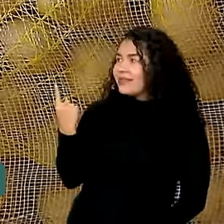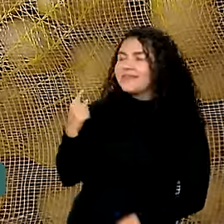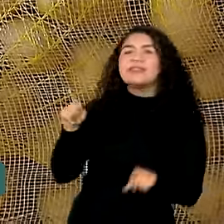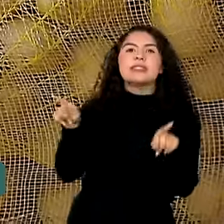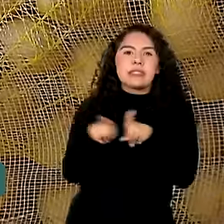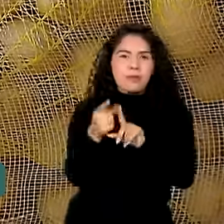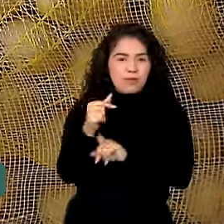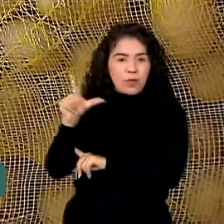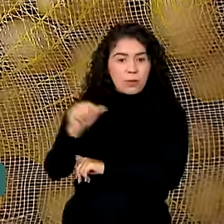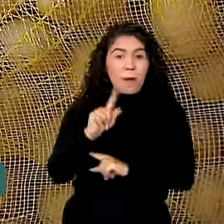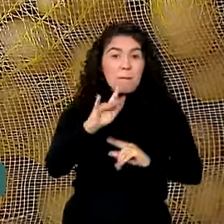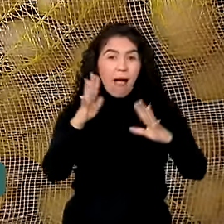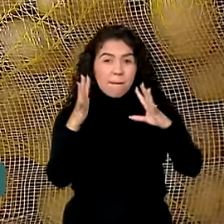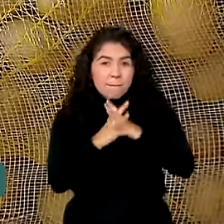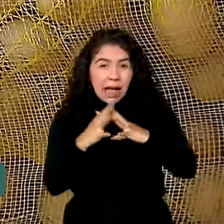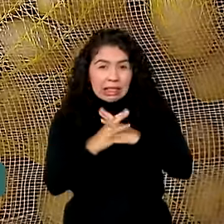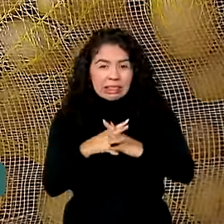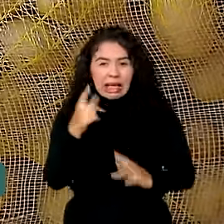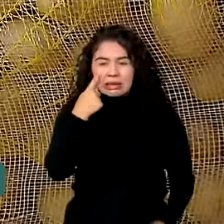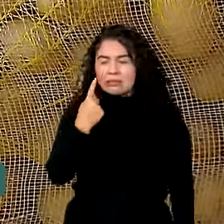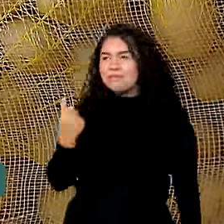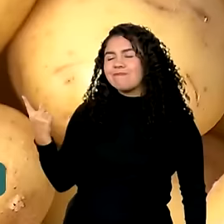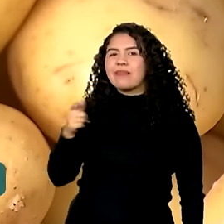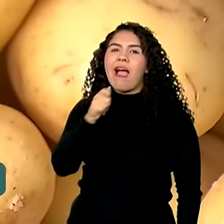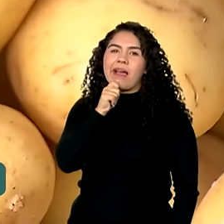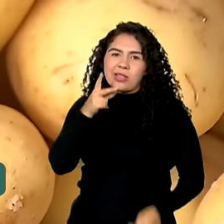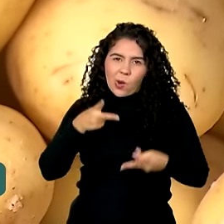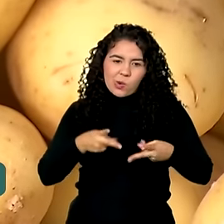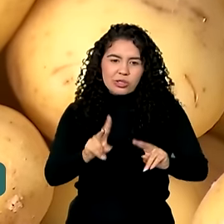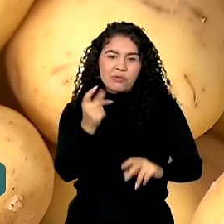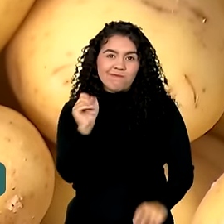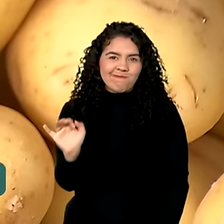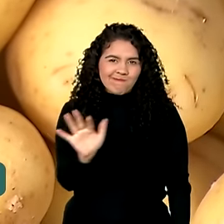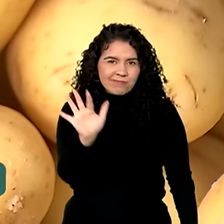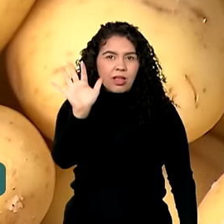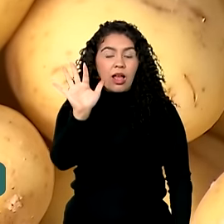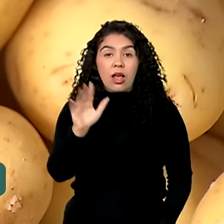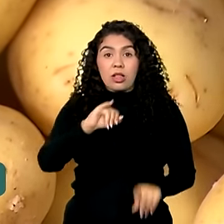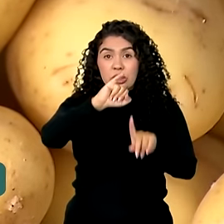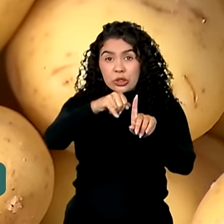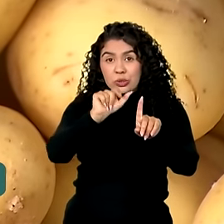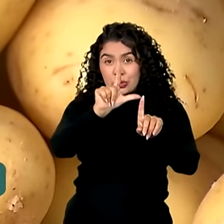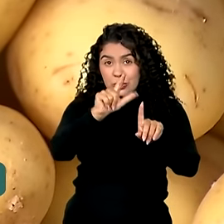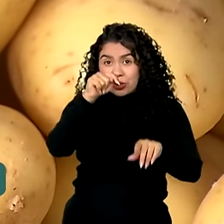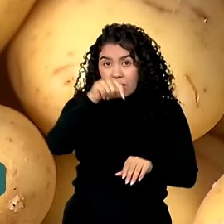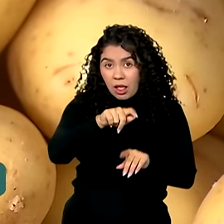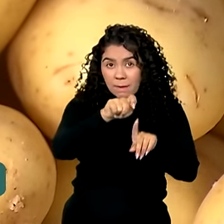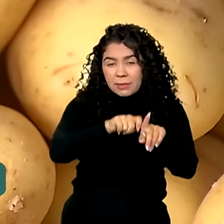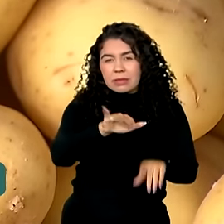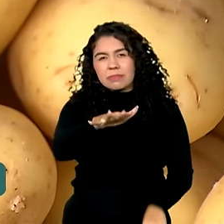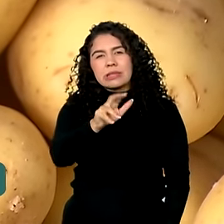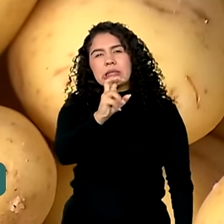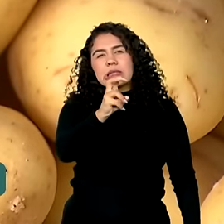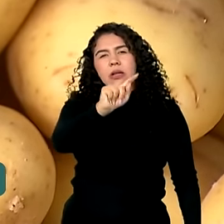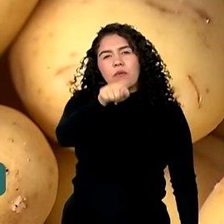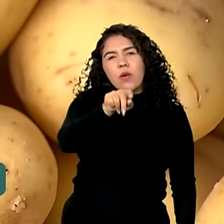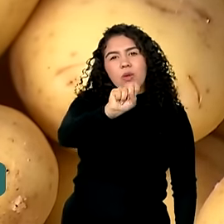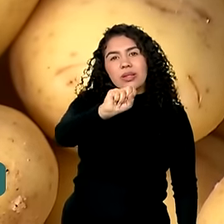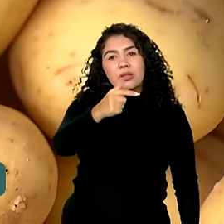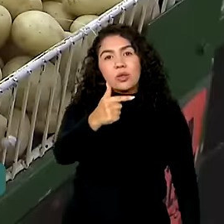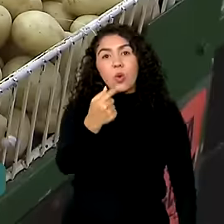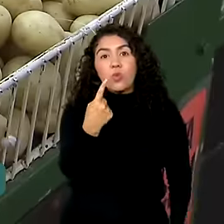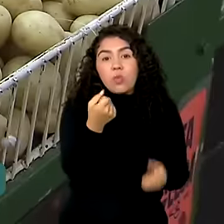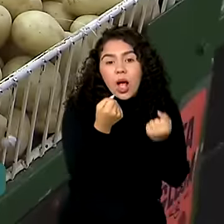Já a batata continua com os preços em alta. O quilo do produto em julho deste ano chegou a R$ 5,82,